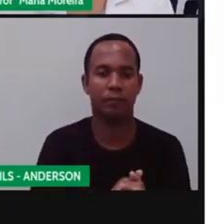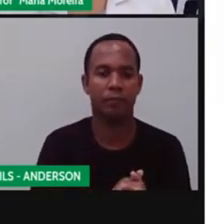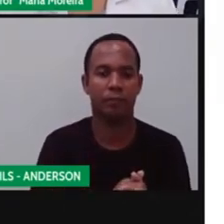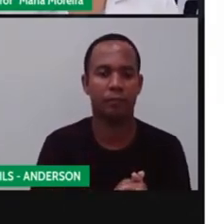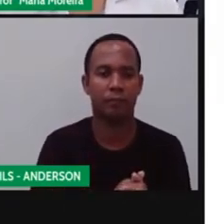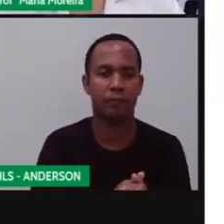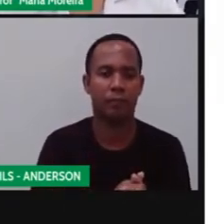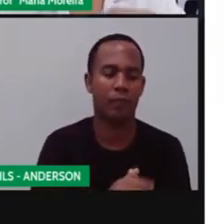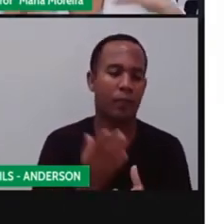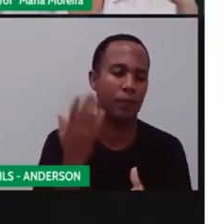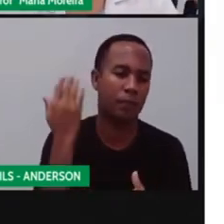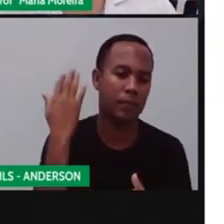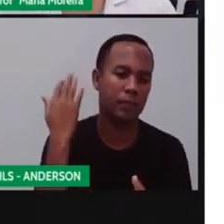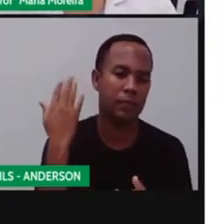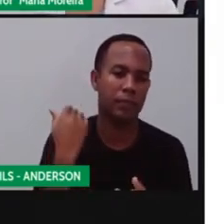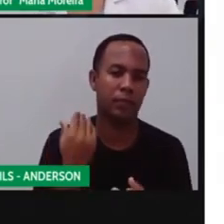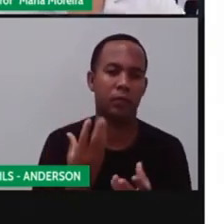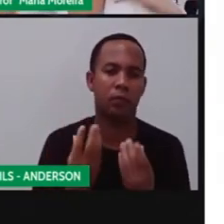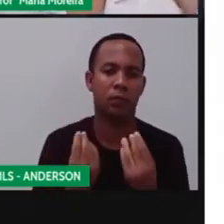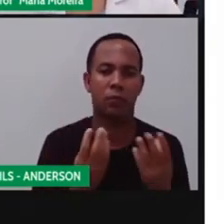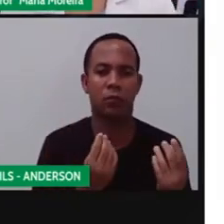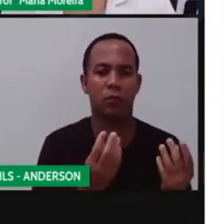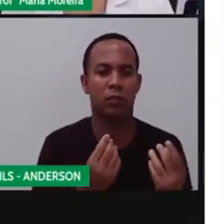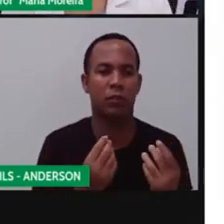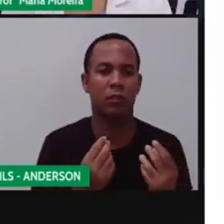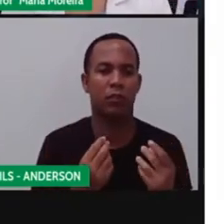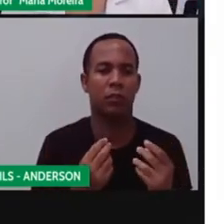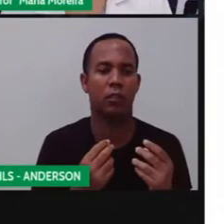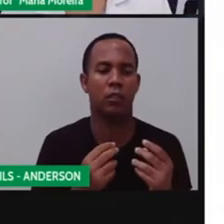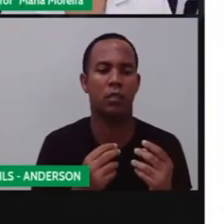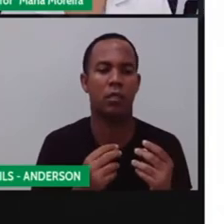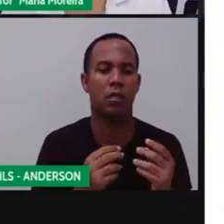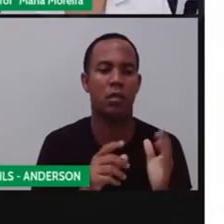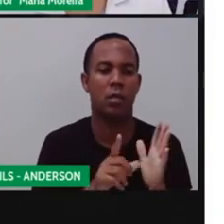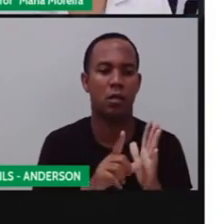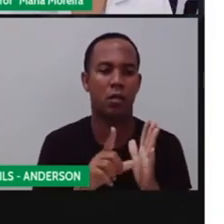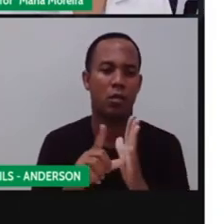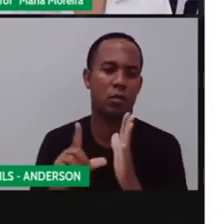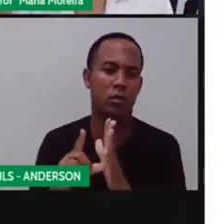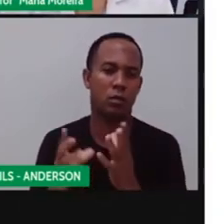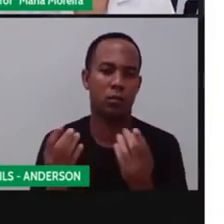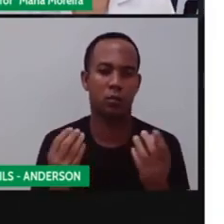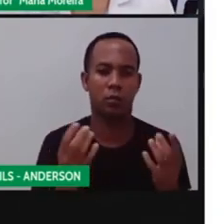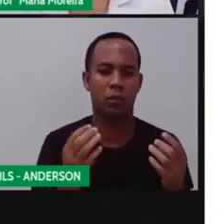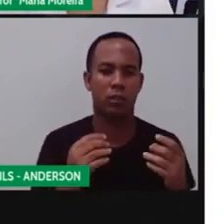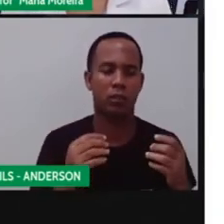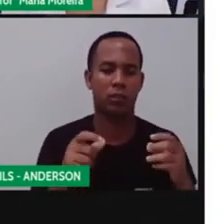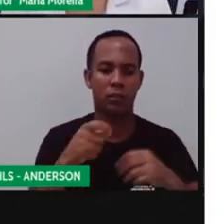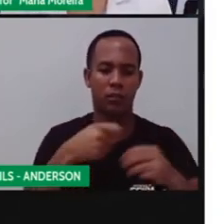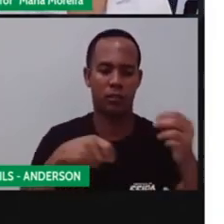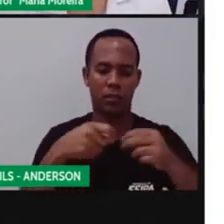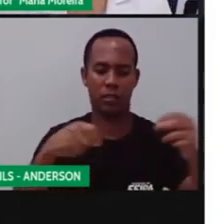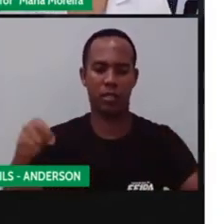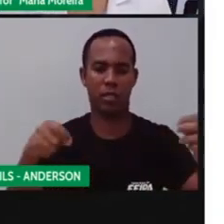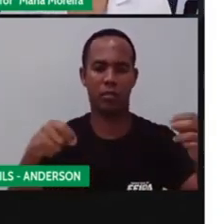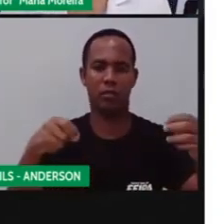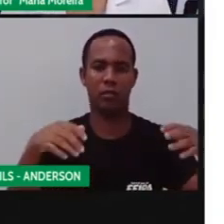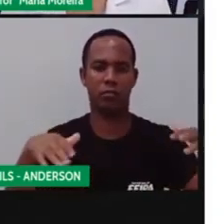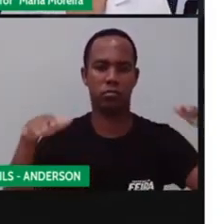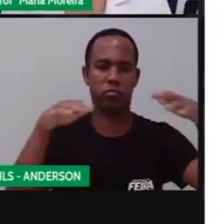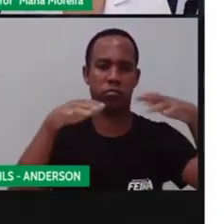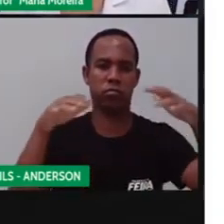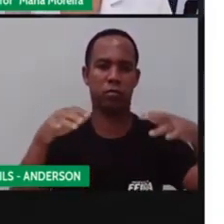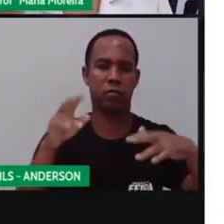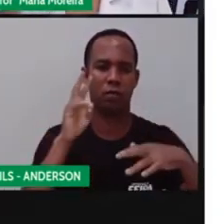E aí foram festas, as lojas da ReHap estavam bem coloridas com essas caixas de presente, no intuito de